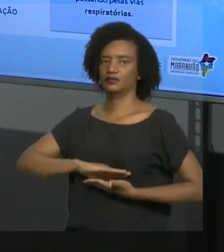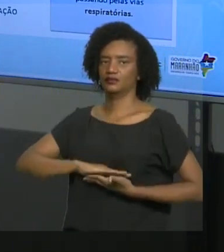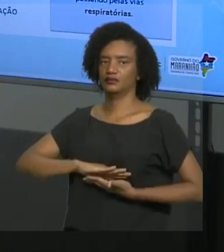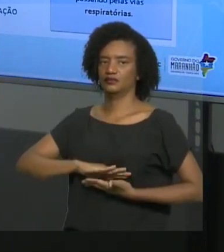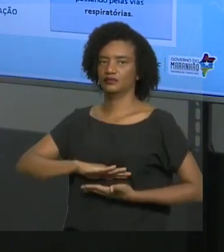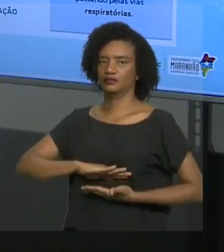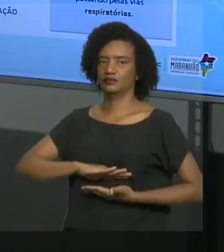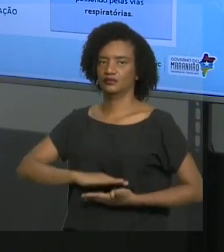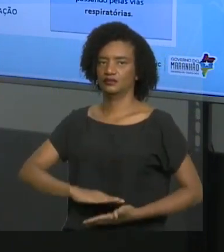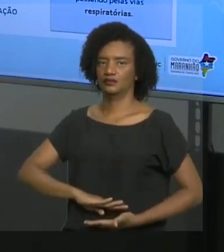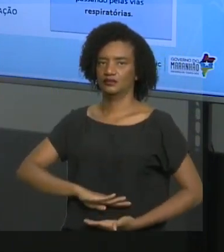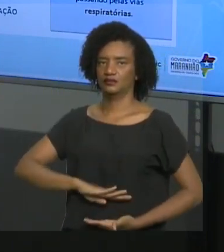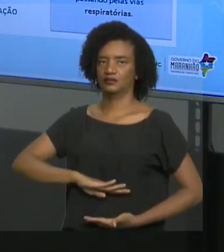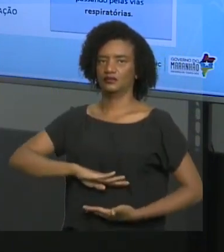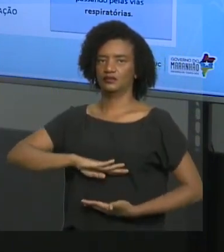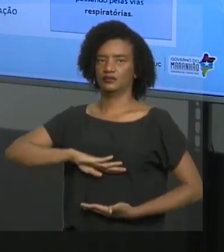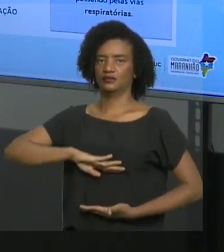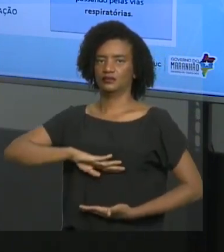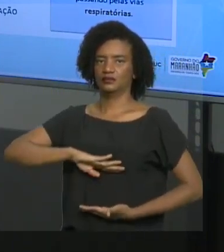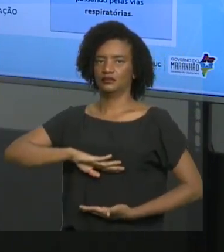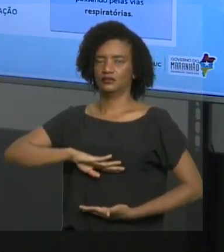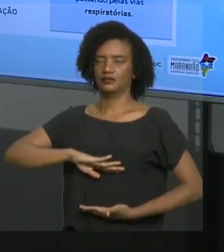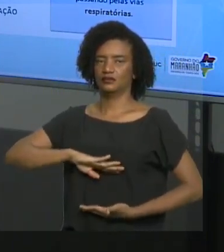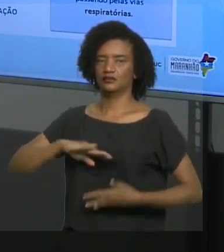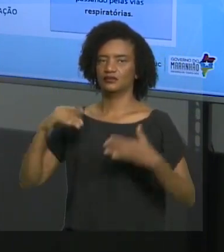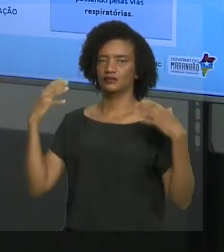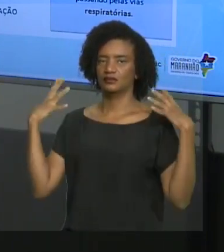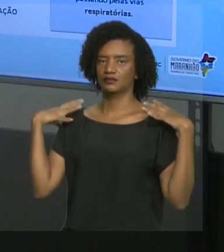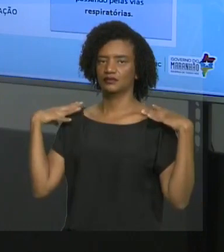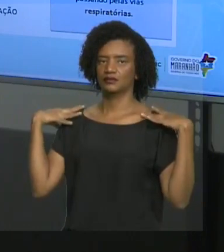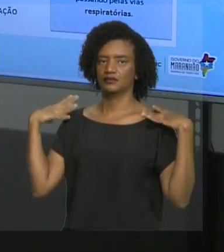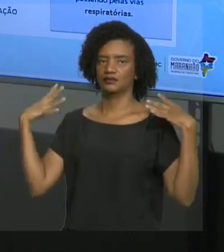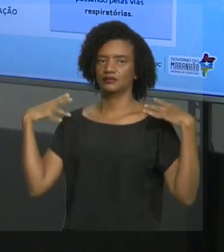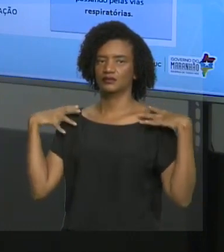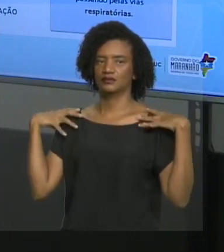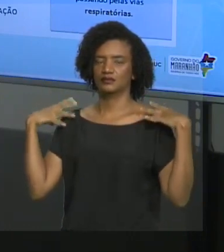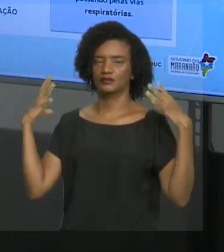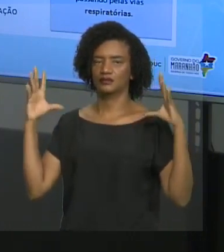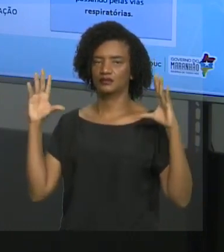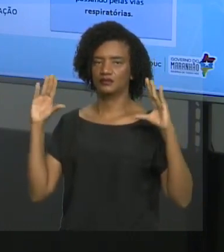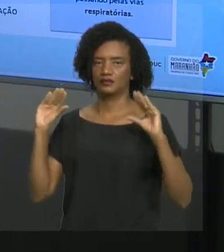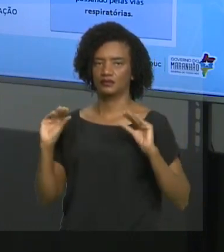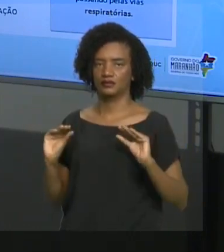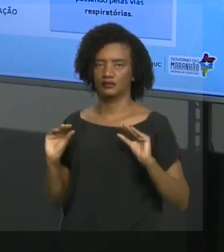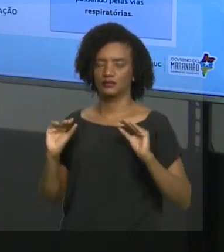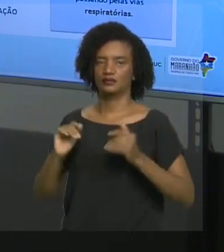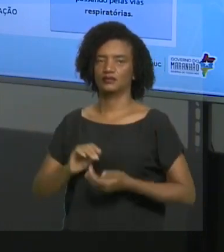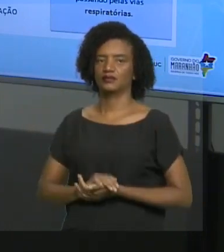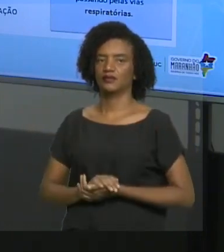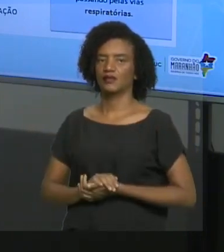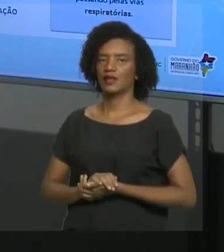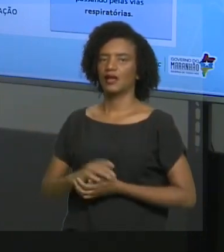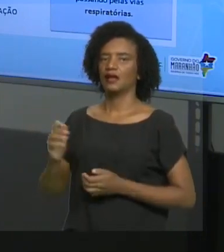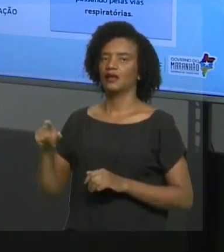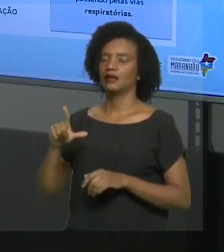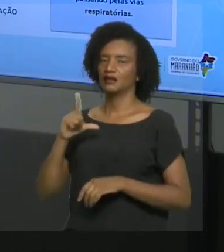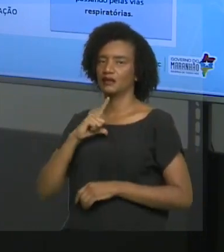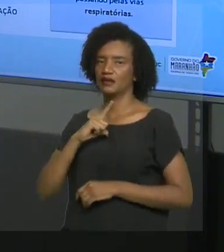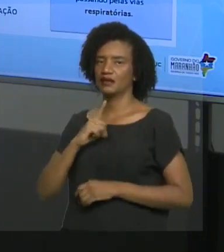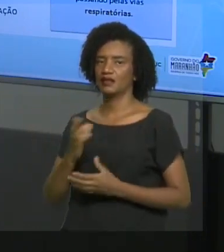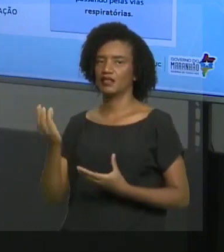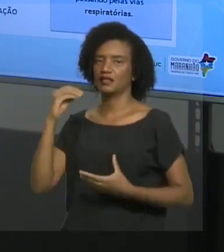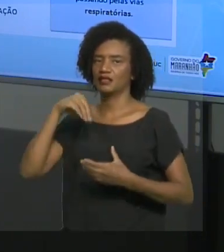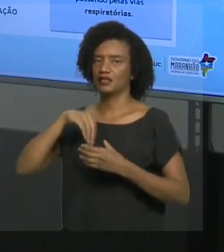Com isso, promove um aumento da pressão da caixa torácica. Ou o volume diminui, a